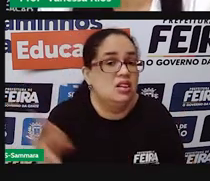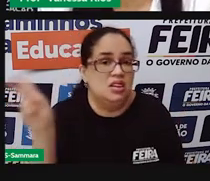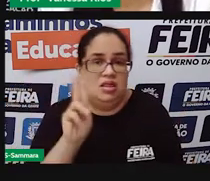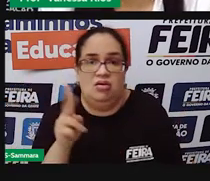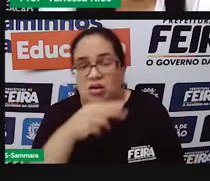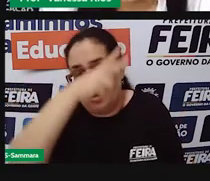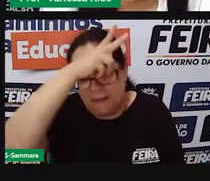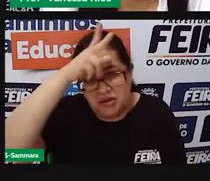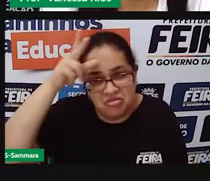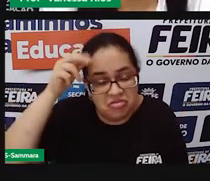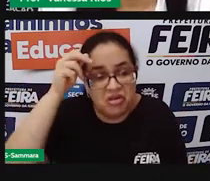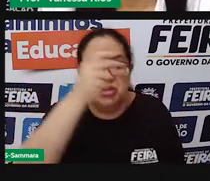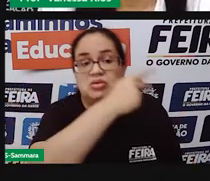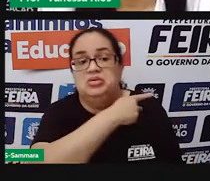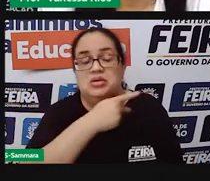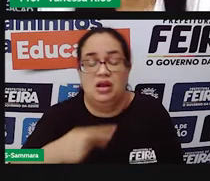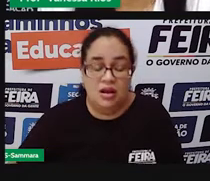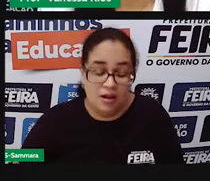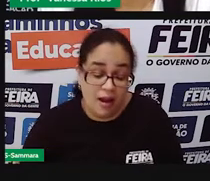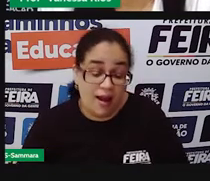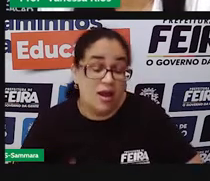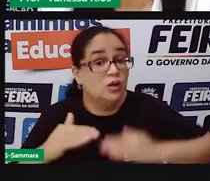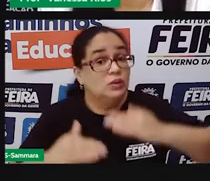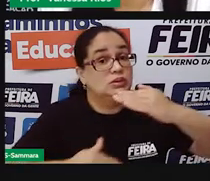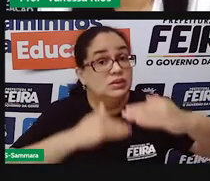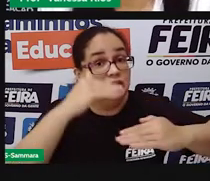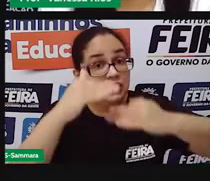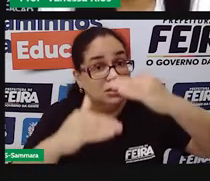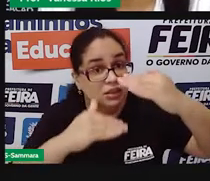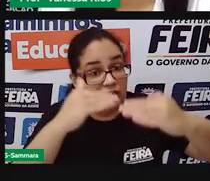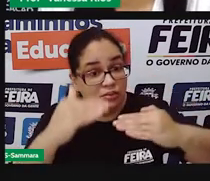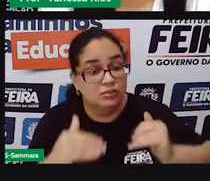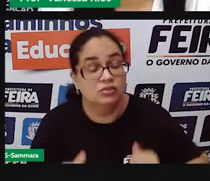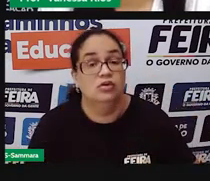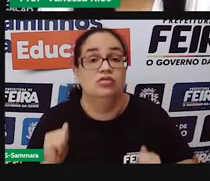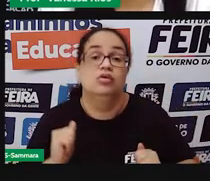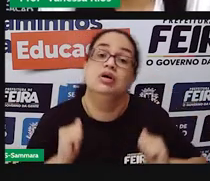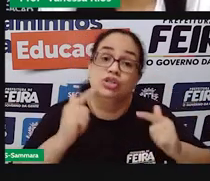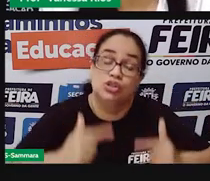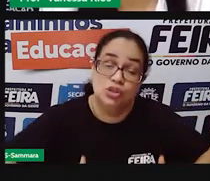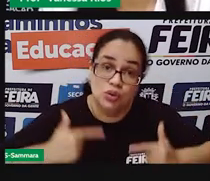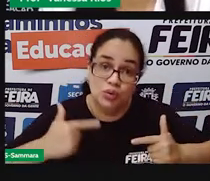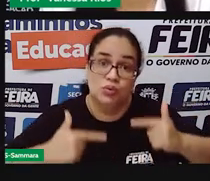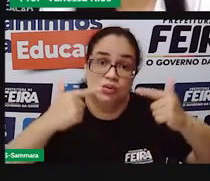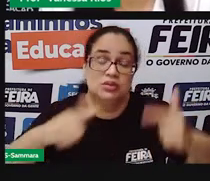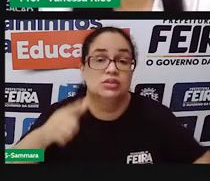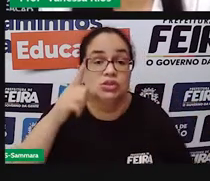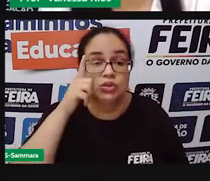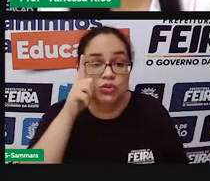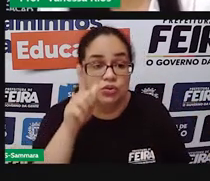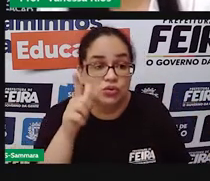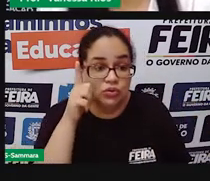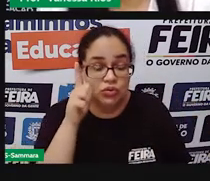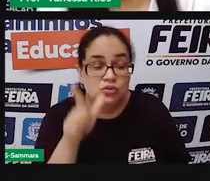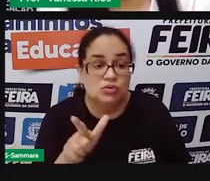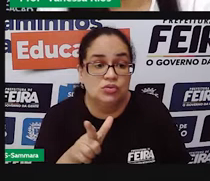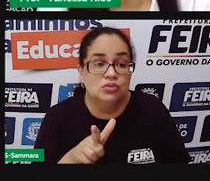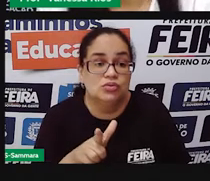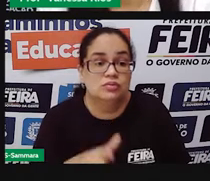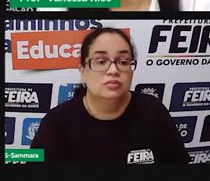Então, o tempo vai passando, né, diante, às vezes, de lutas, de conflitos, né, direitos vão sendo